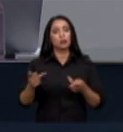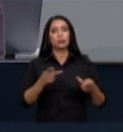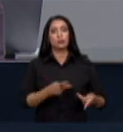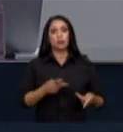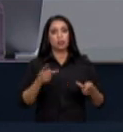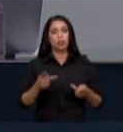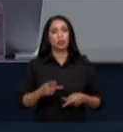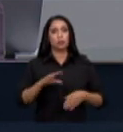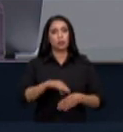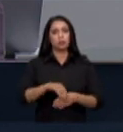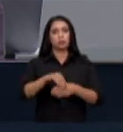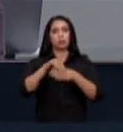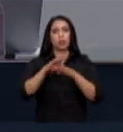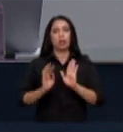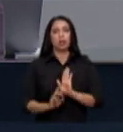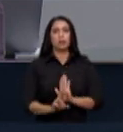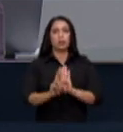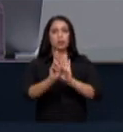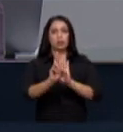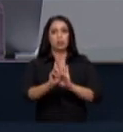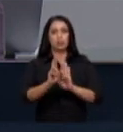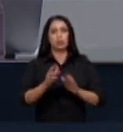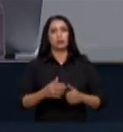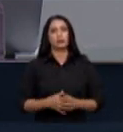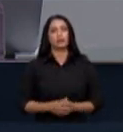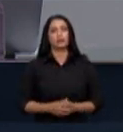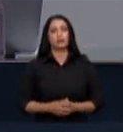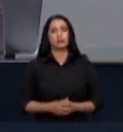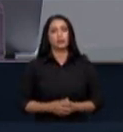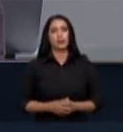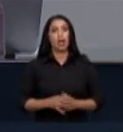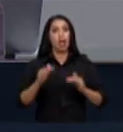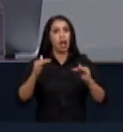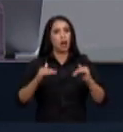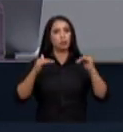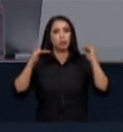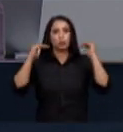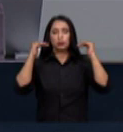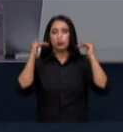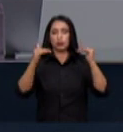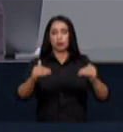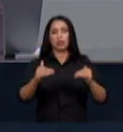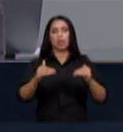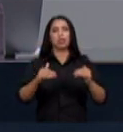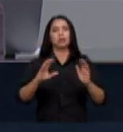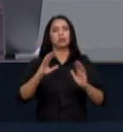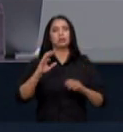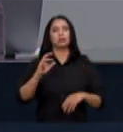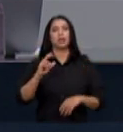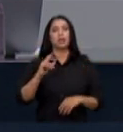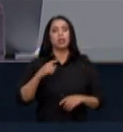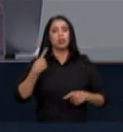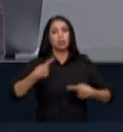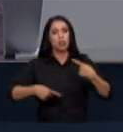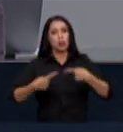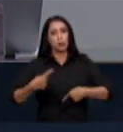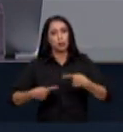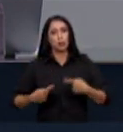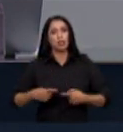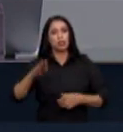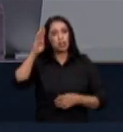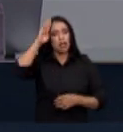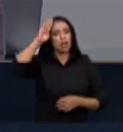algumas figuras representativas nós ouvimos autoridades organismos multilaterais ouvimos